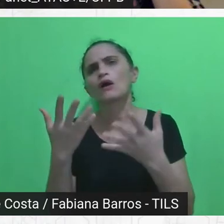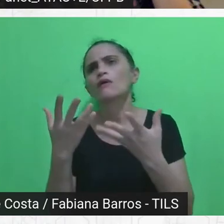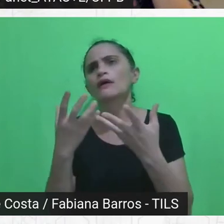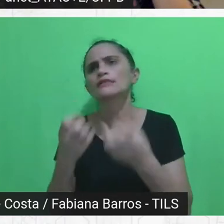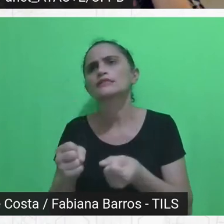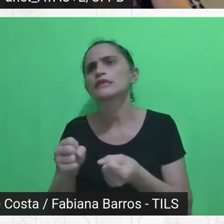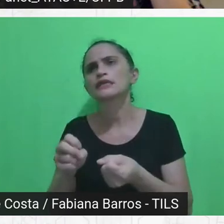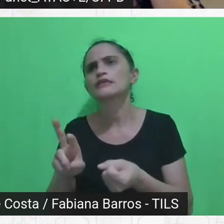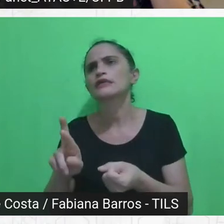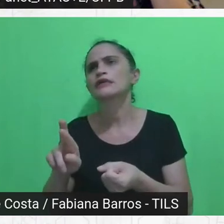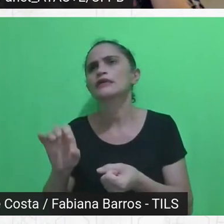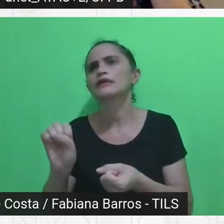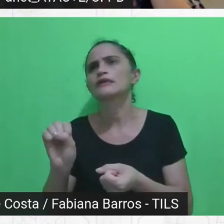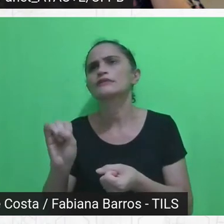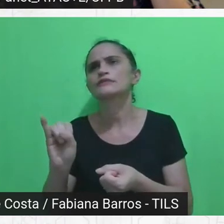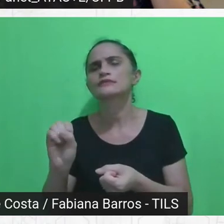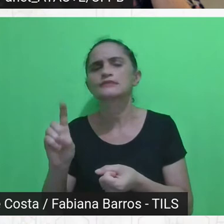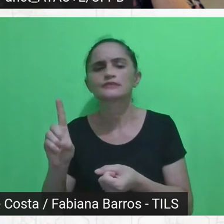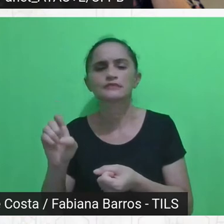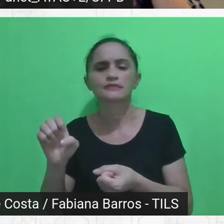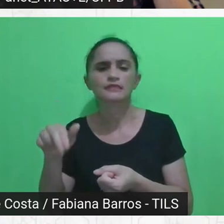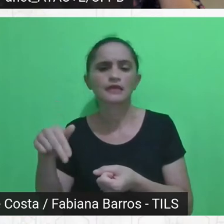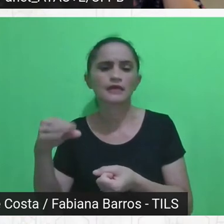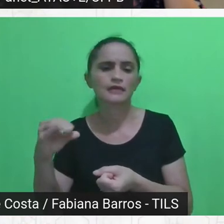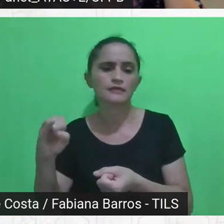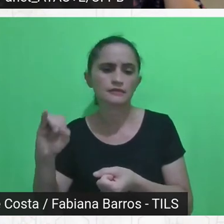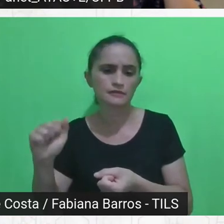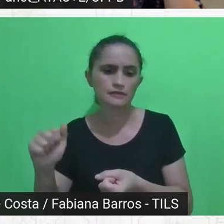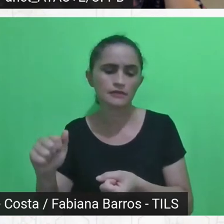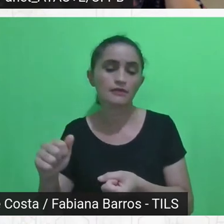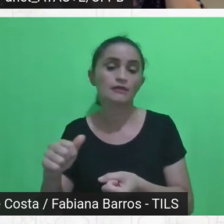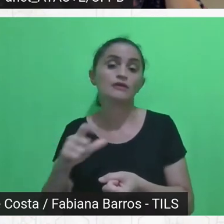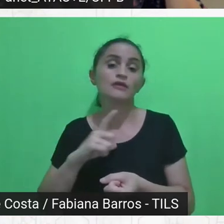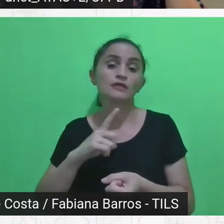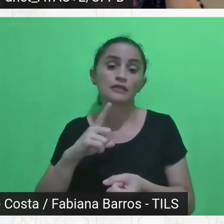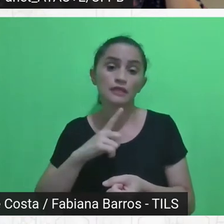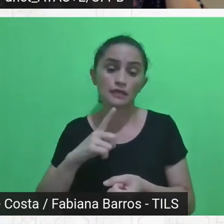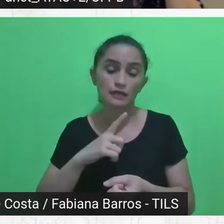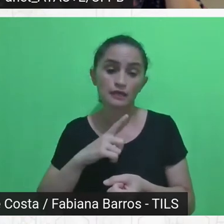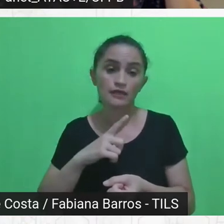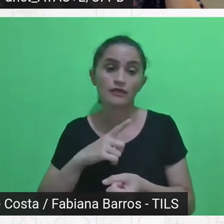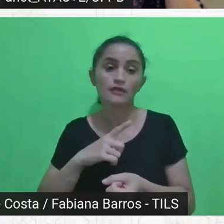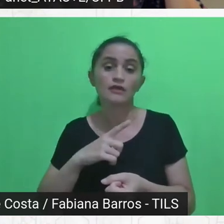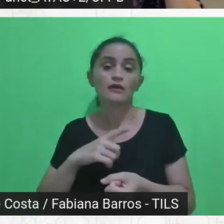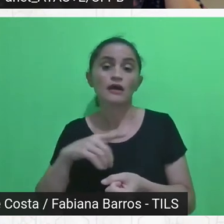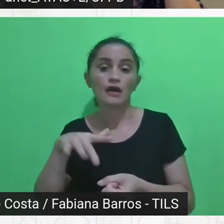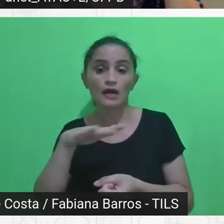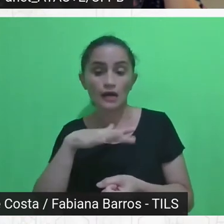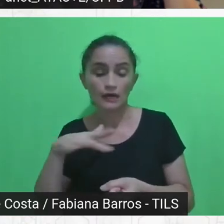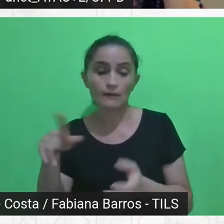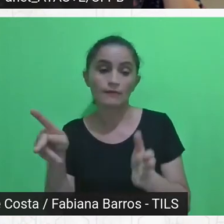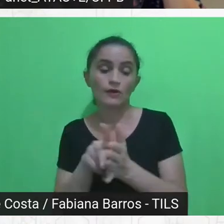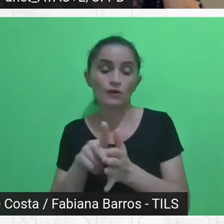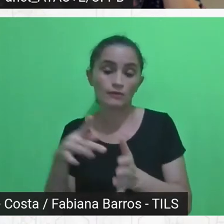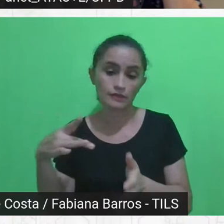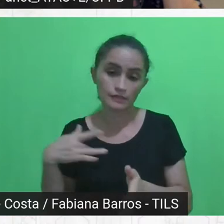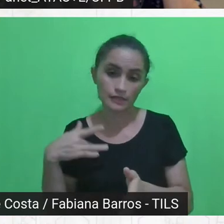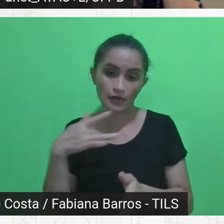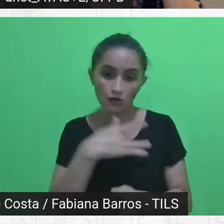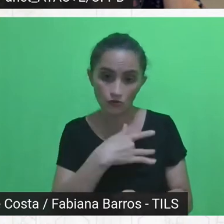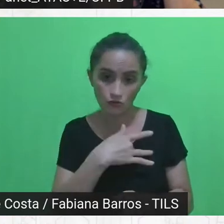ela tem uma dimensão MEC e uma dimensão saúde. E ela é